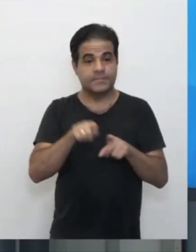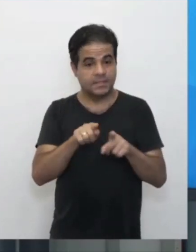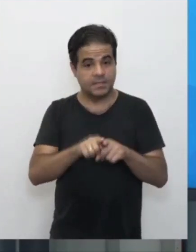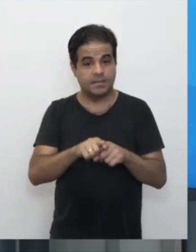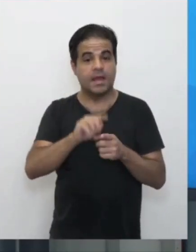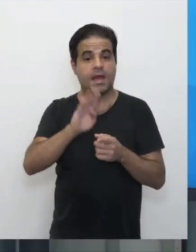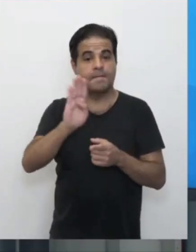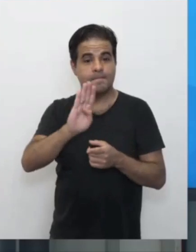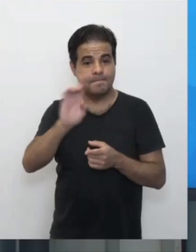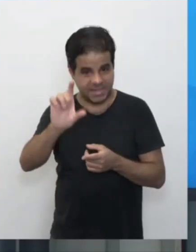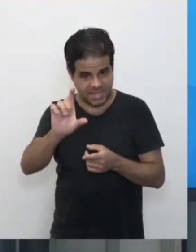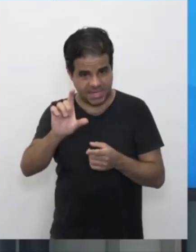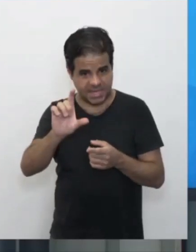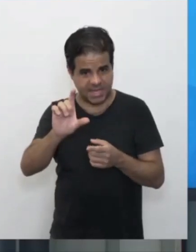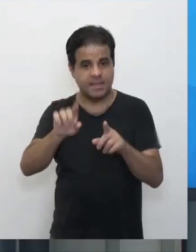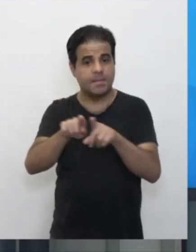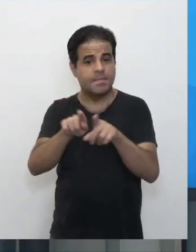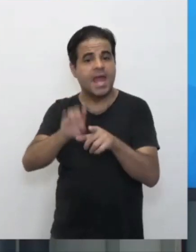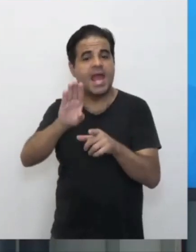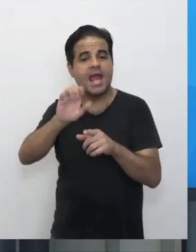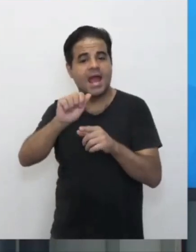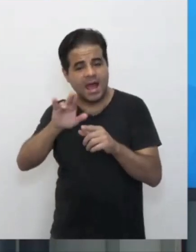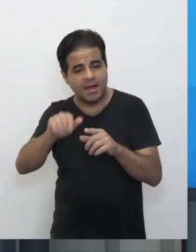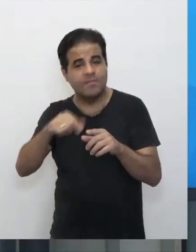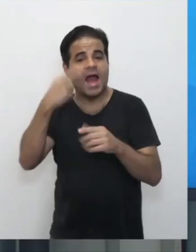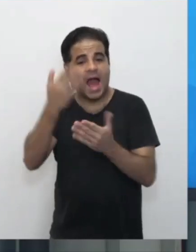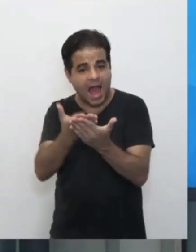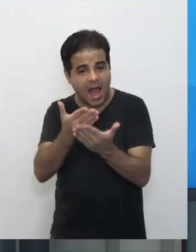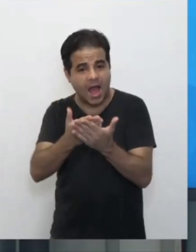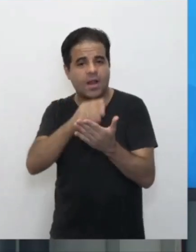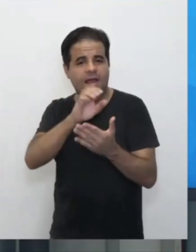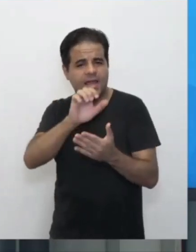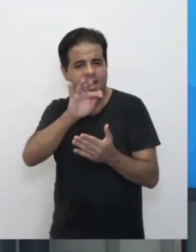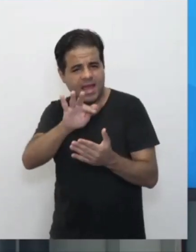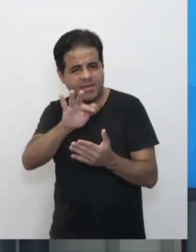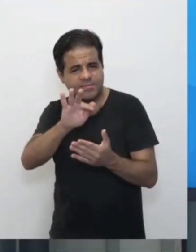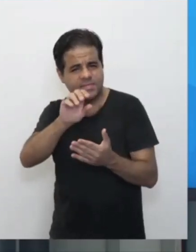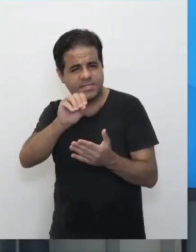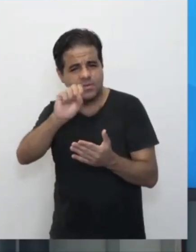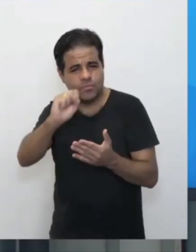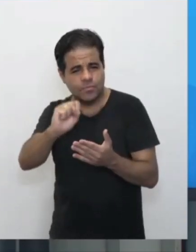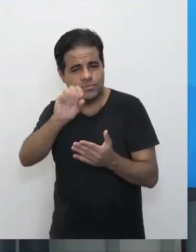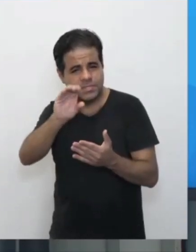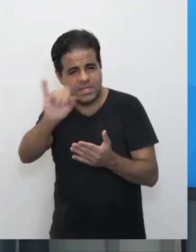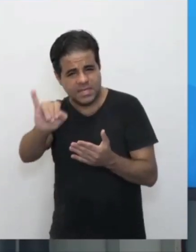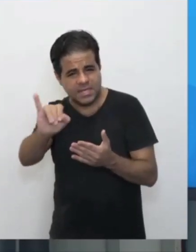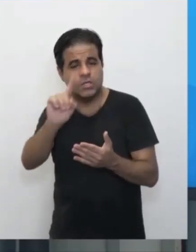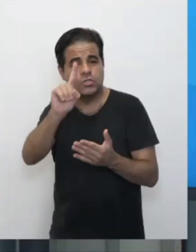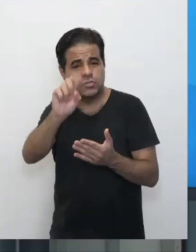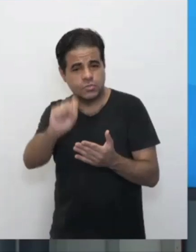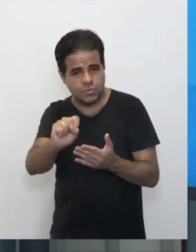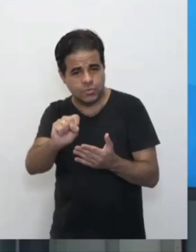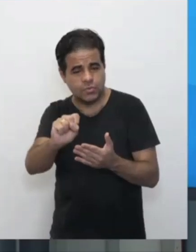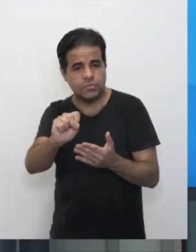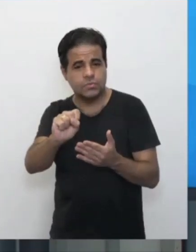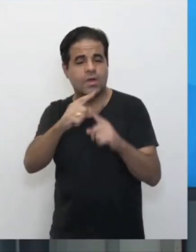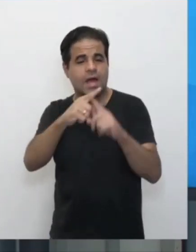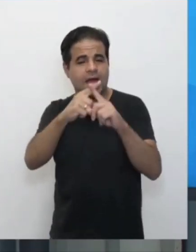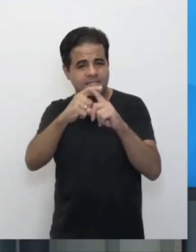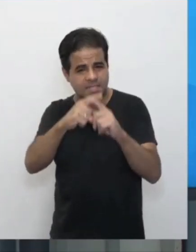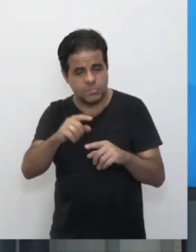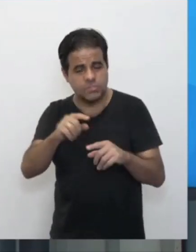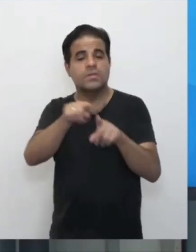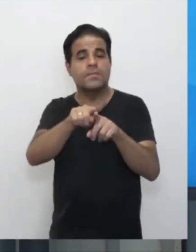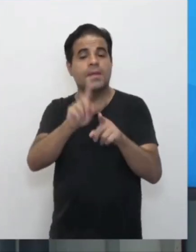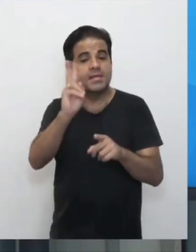Bateria e Carga. Não percam essa aula da habilidade EF08CI18. E